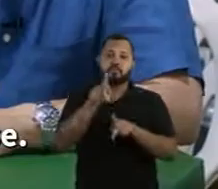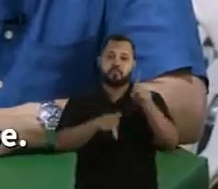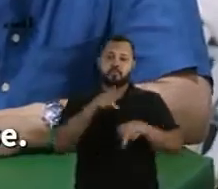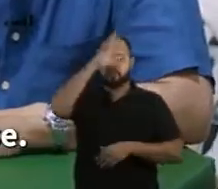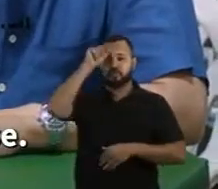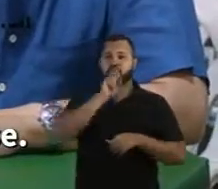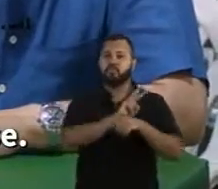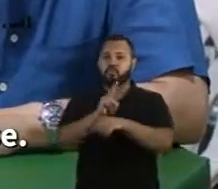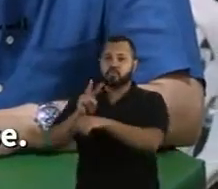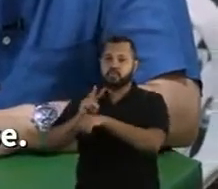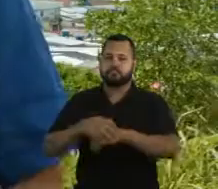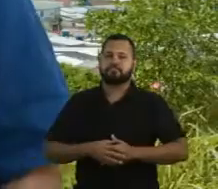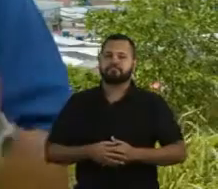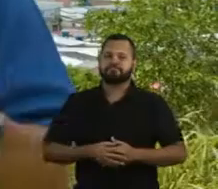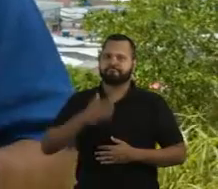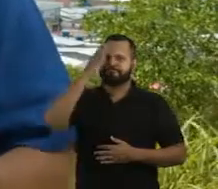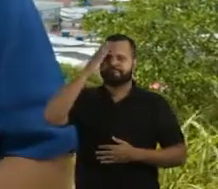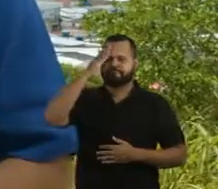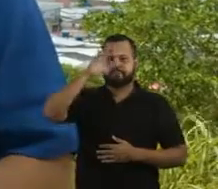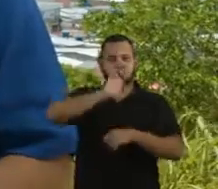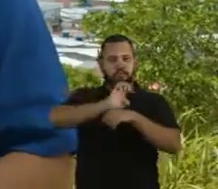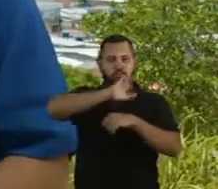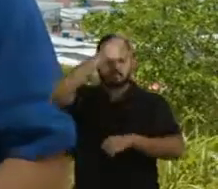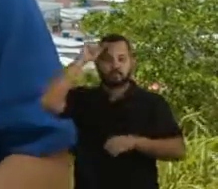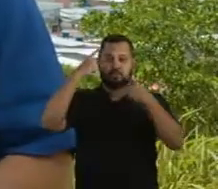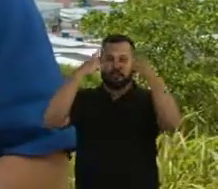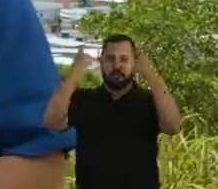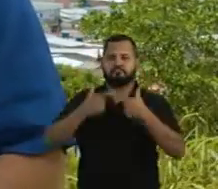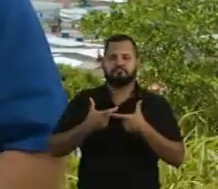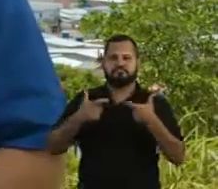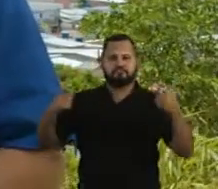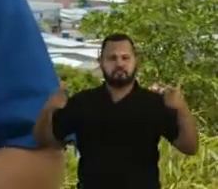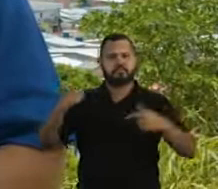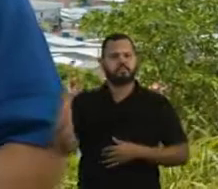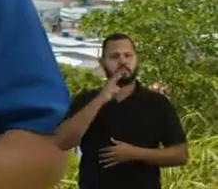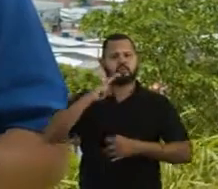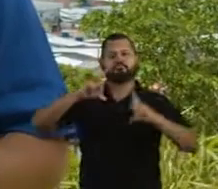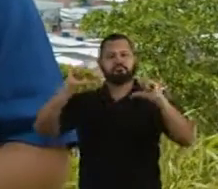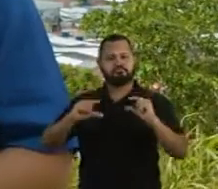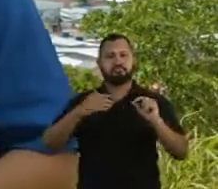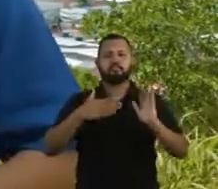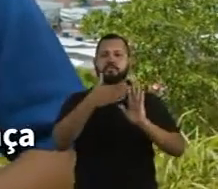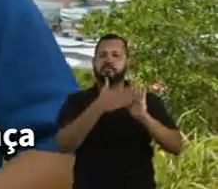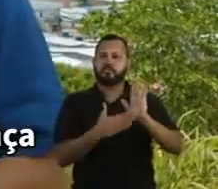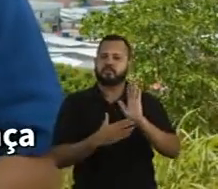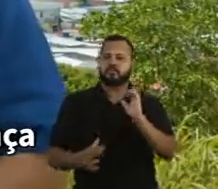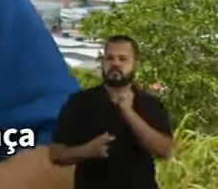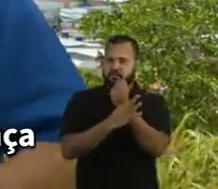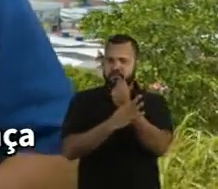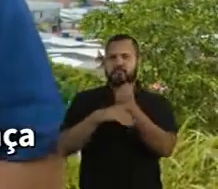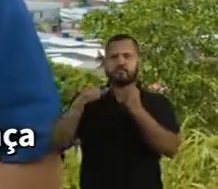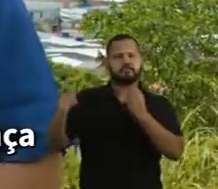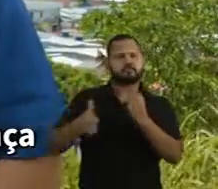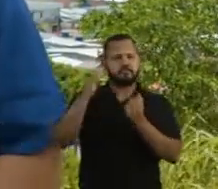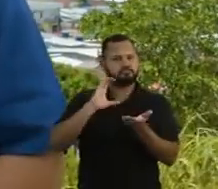Que cuide do povo amazonense. A violência explode em todo o estado, mas nós vamos agir rápido. Minha proposta